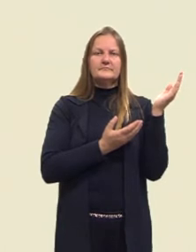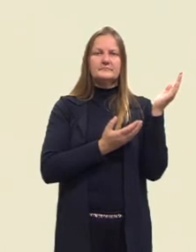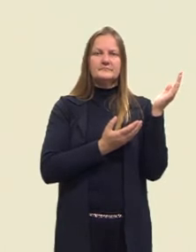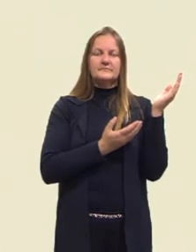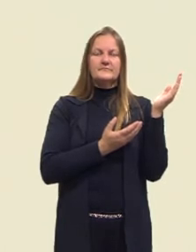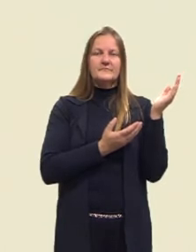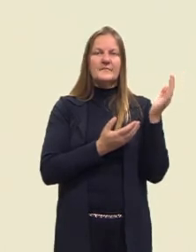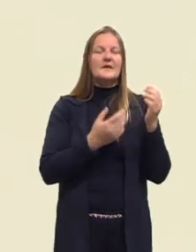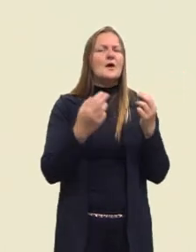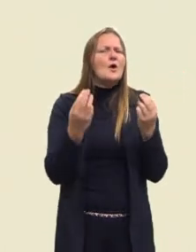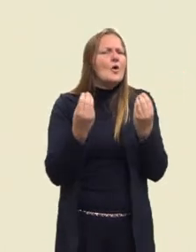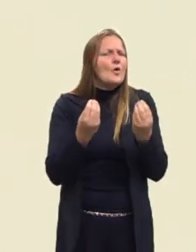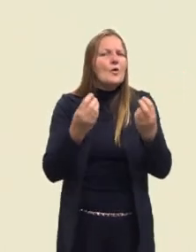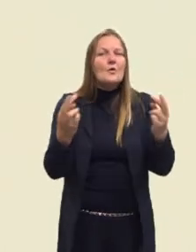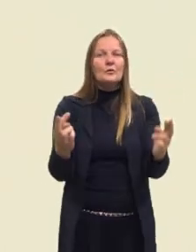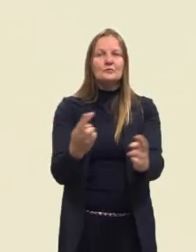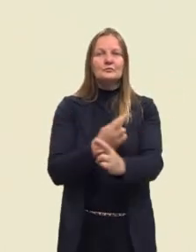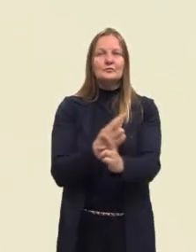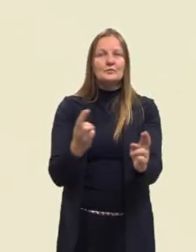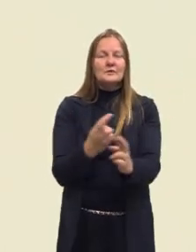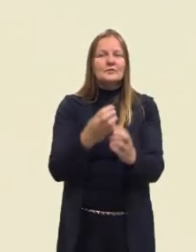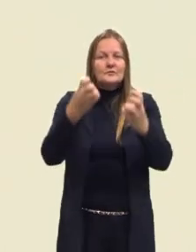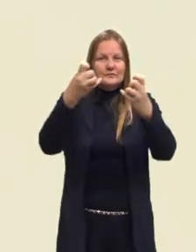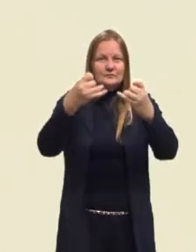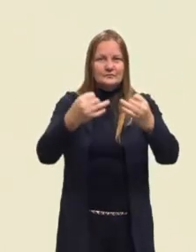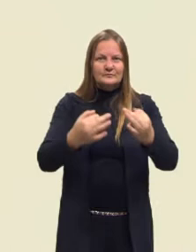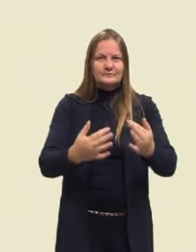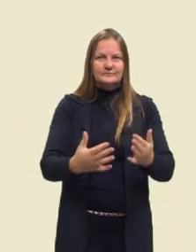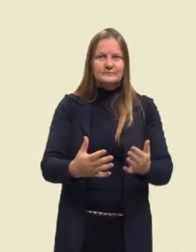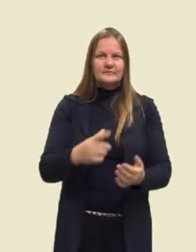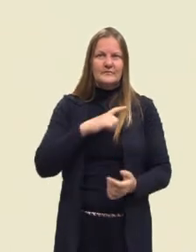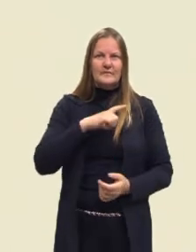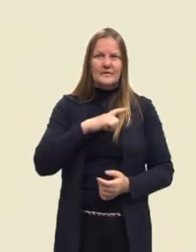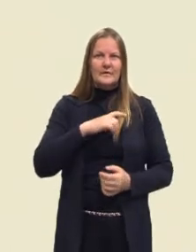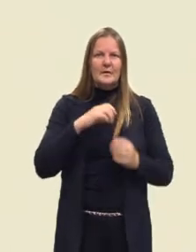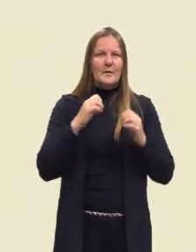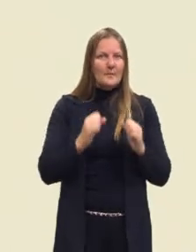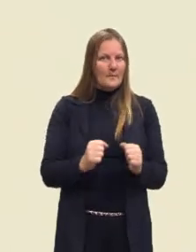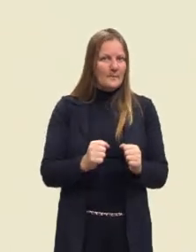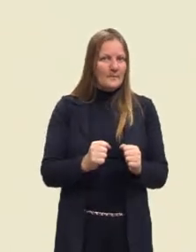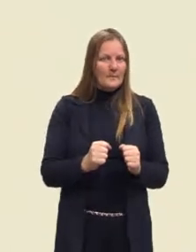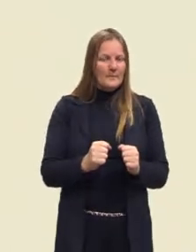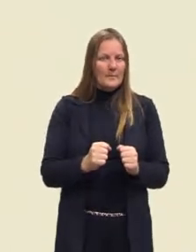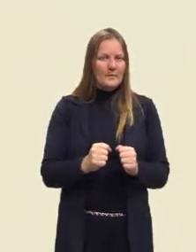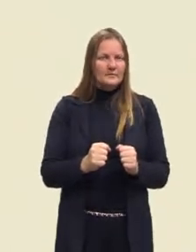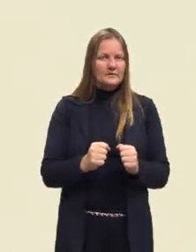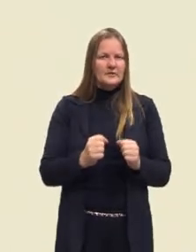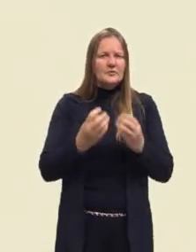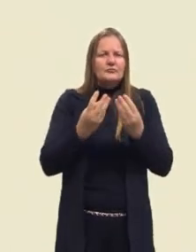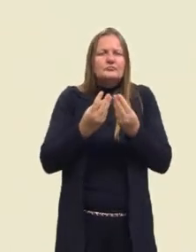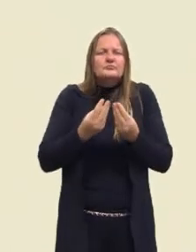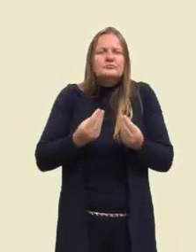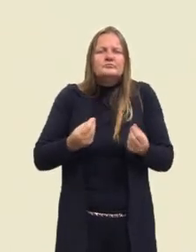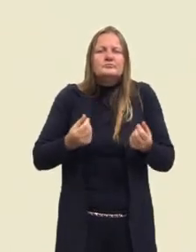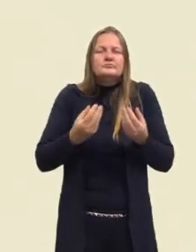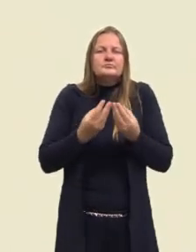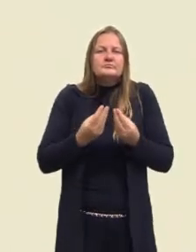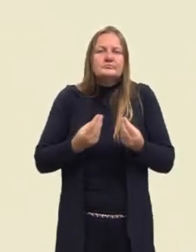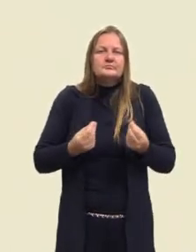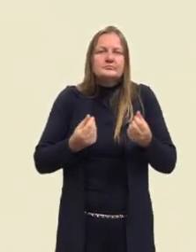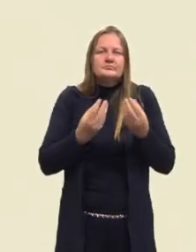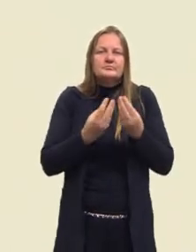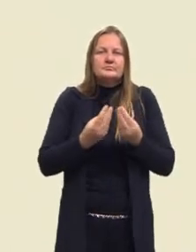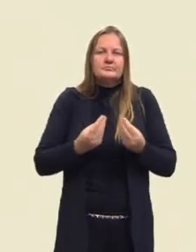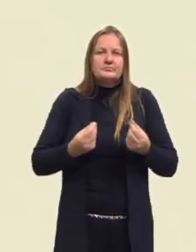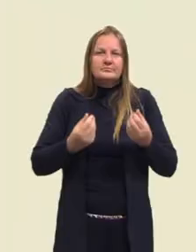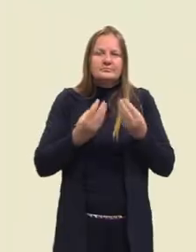Nessas relações que eu falei para vocês, elas podem ser harmônicas quando ninguém